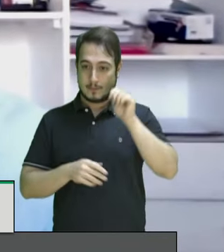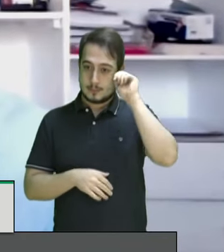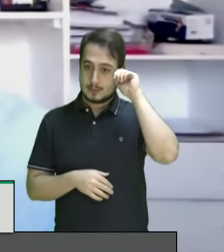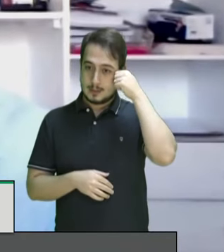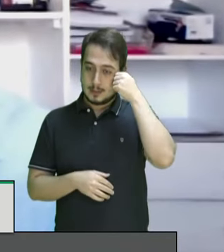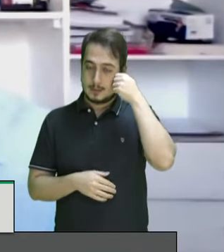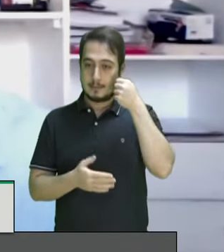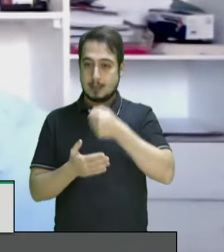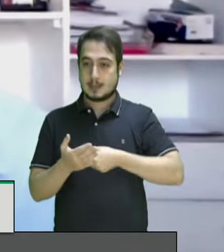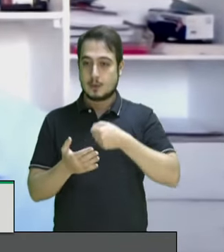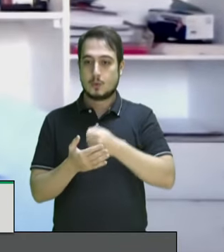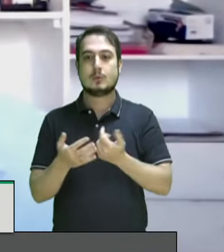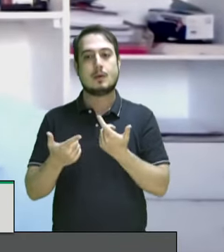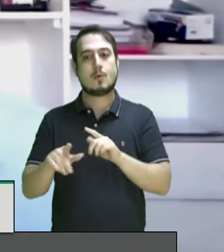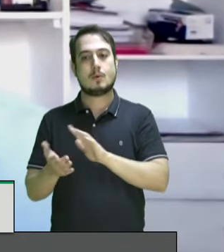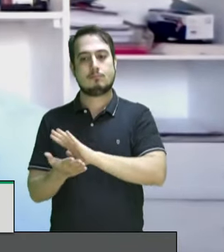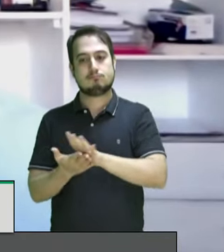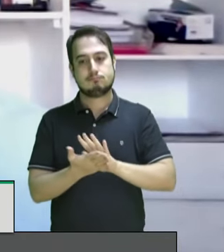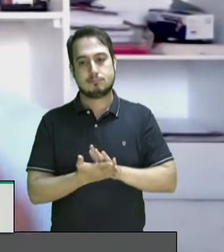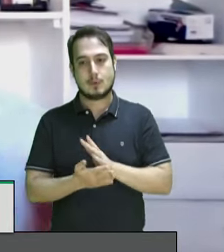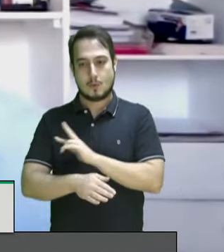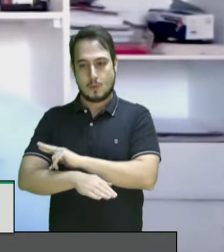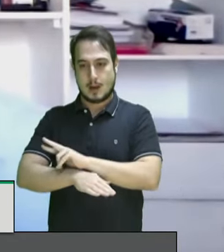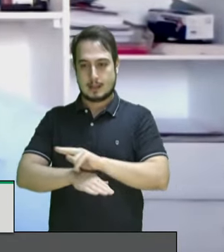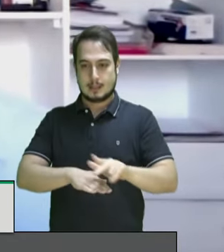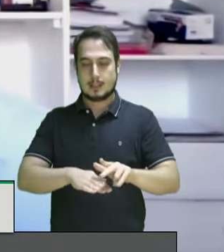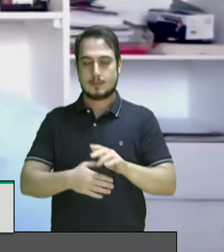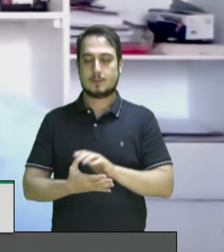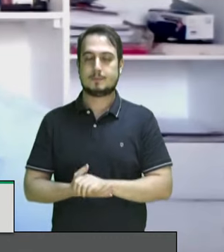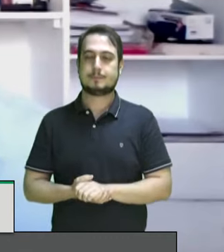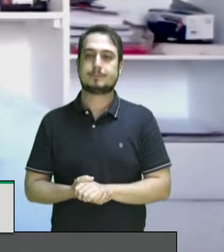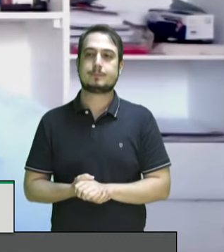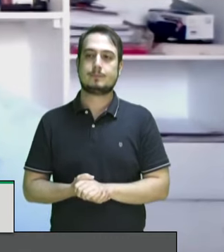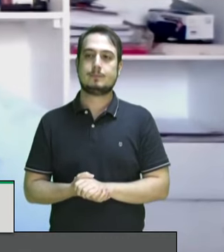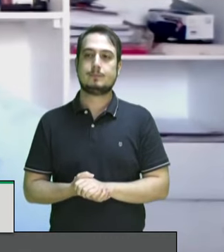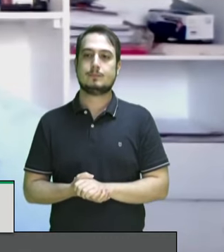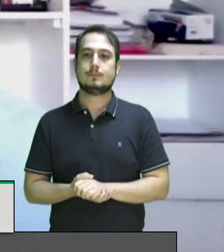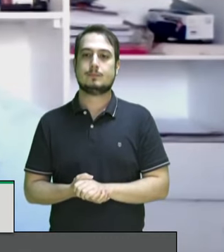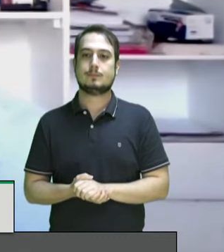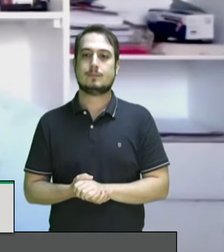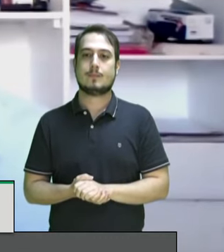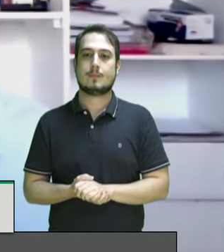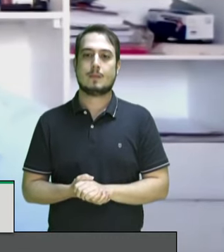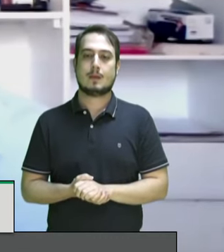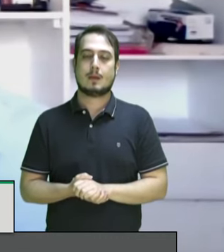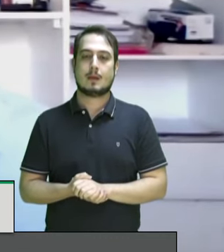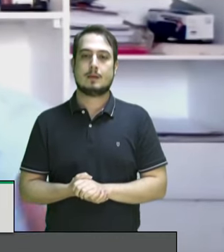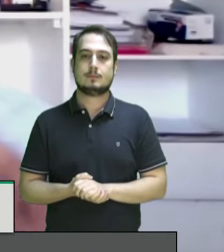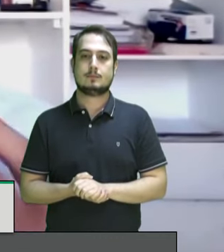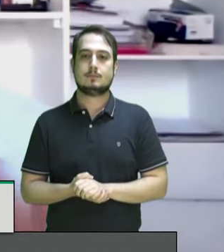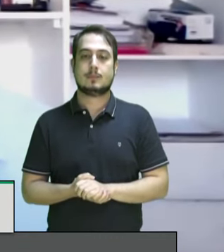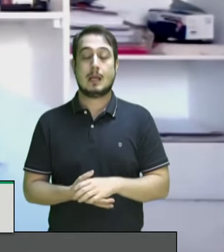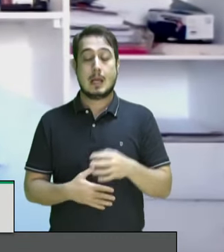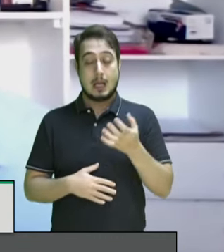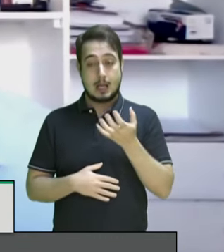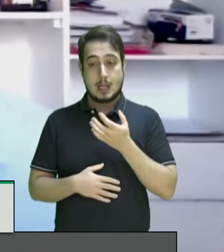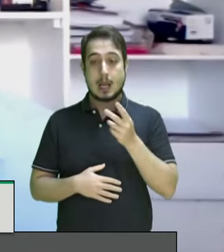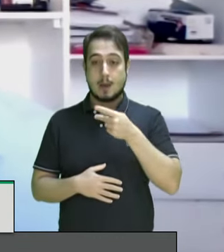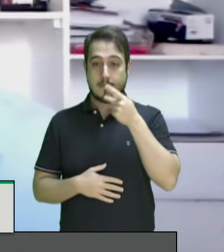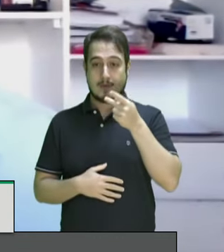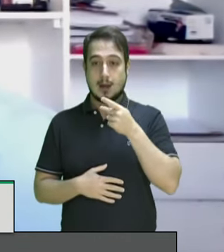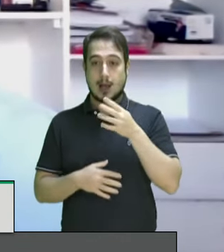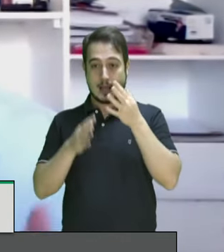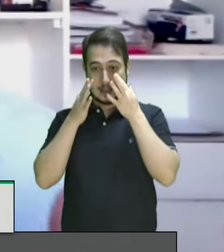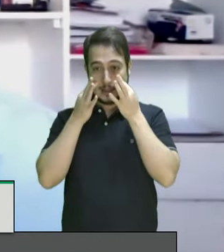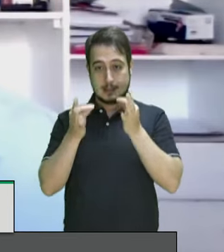combate ao racismo. quero primeiro dizer da importância desse instrumento, quero também chamar a atenção